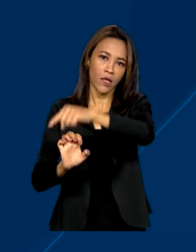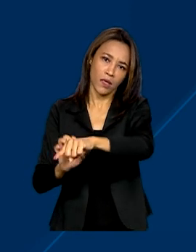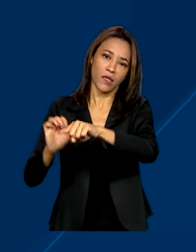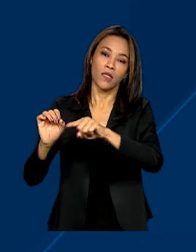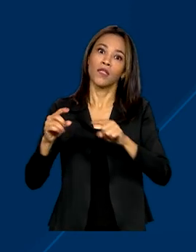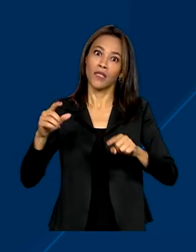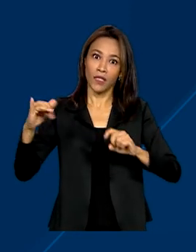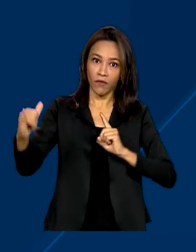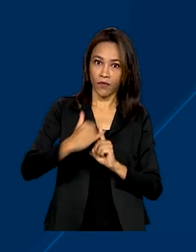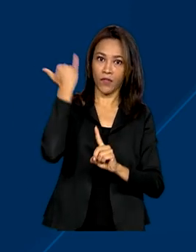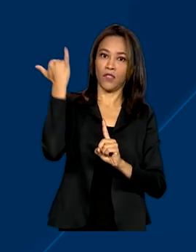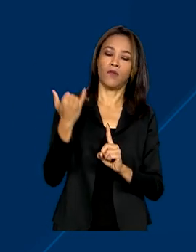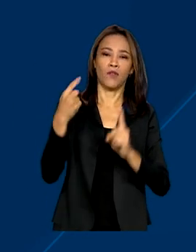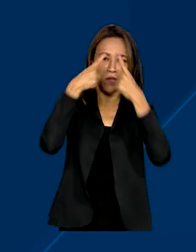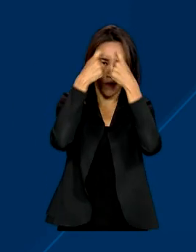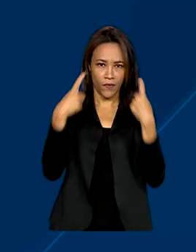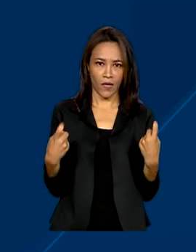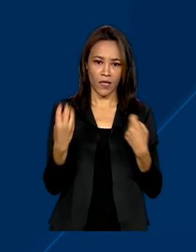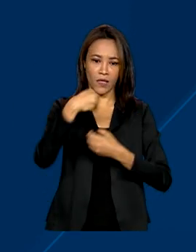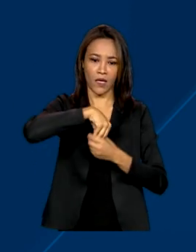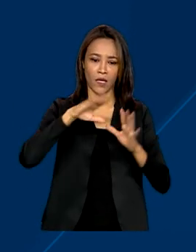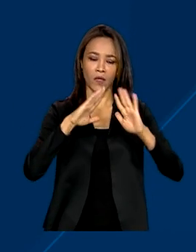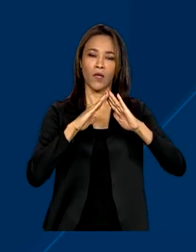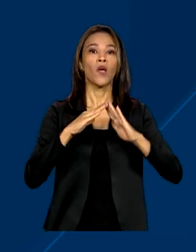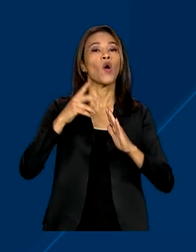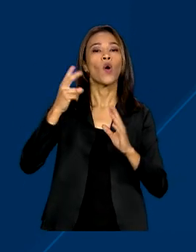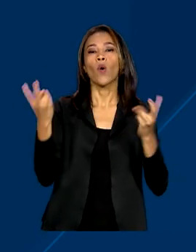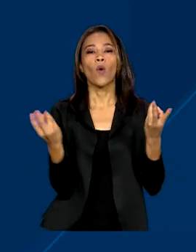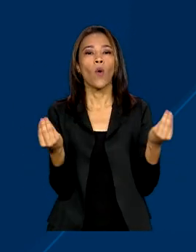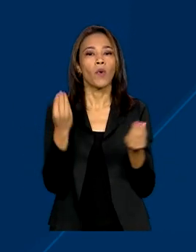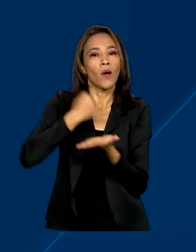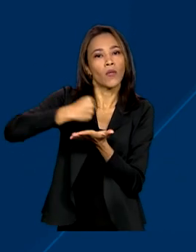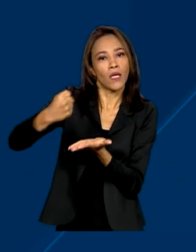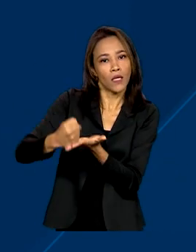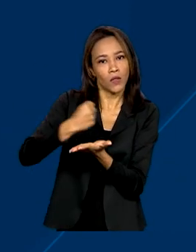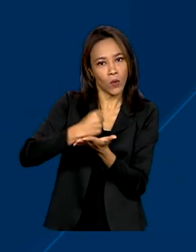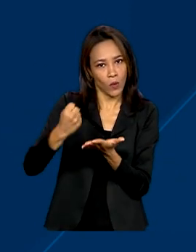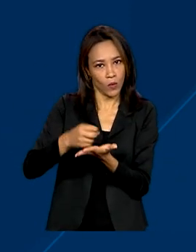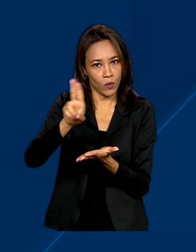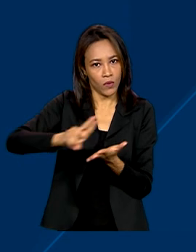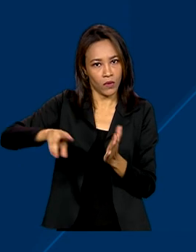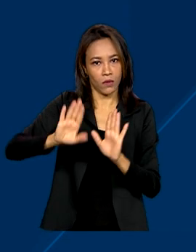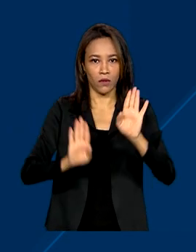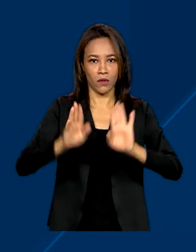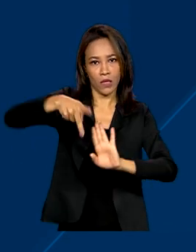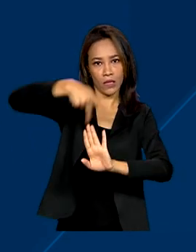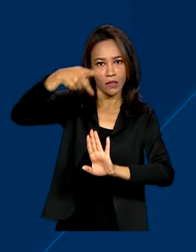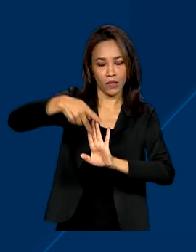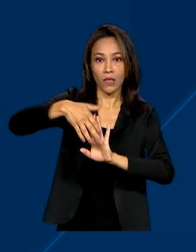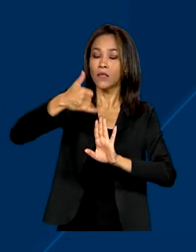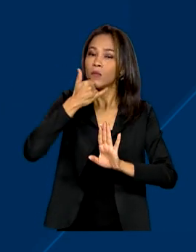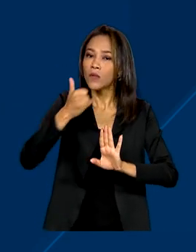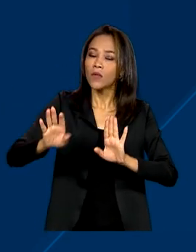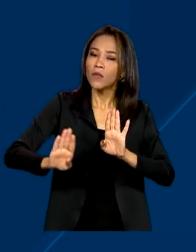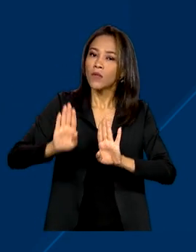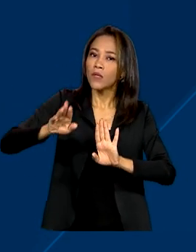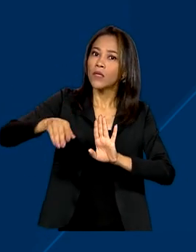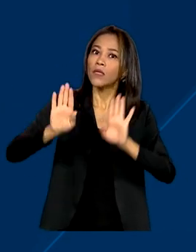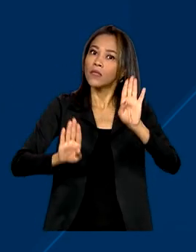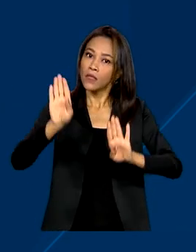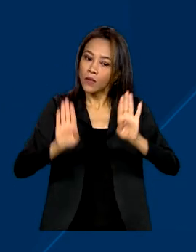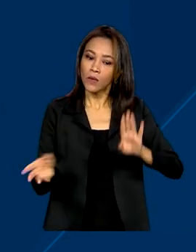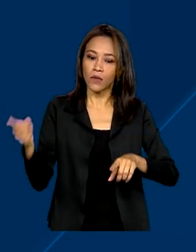doméstica em contratações públicas por meio de licitações, criação do programa Proteção e